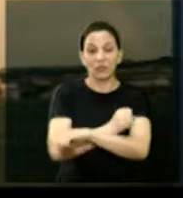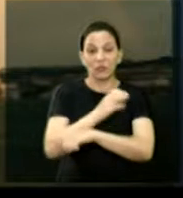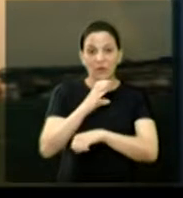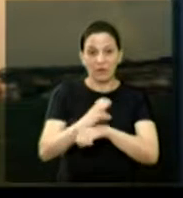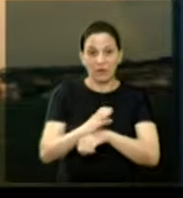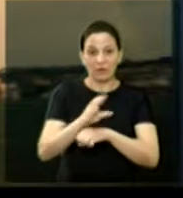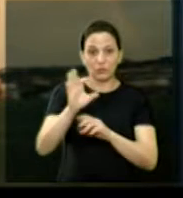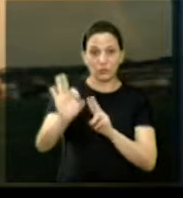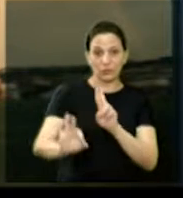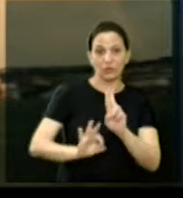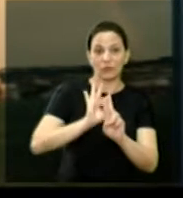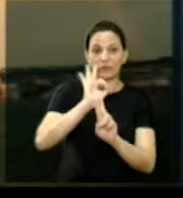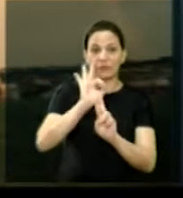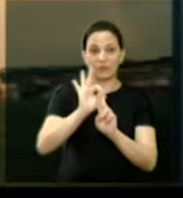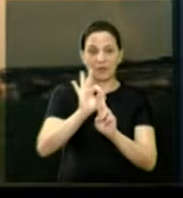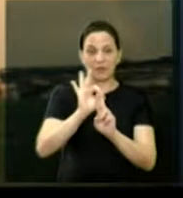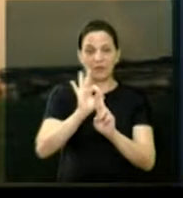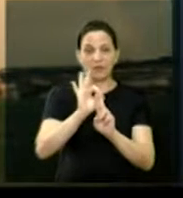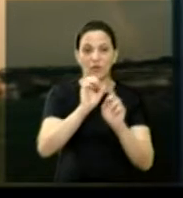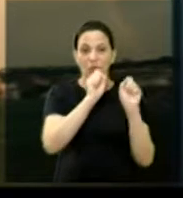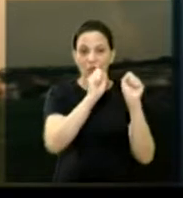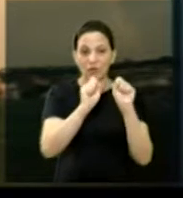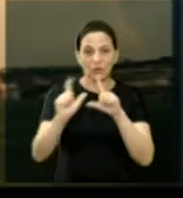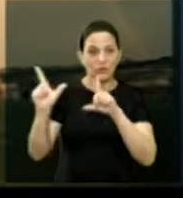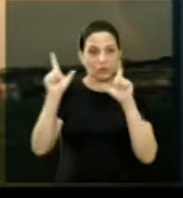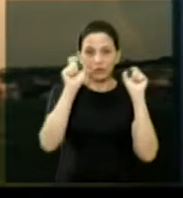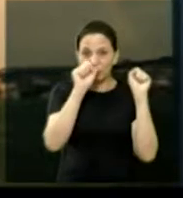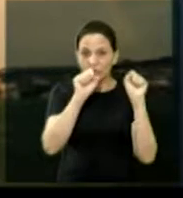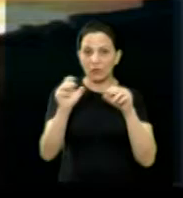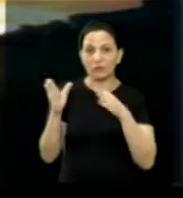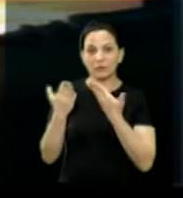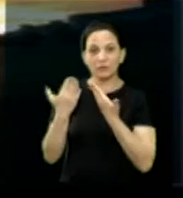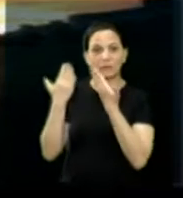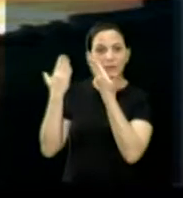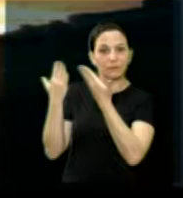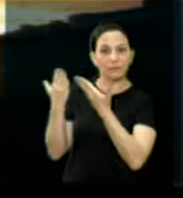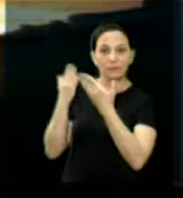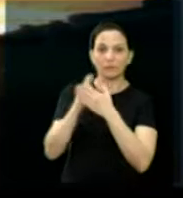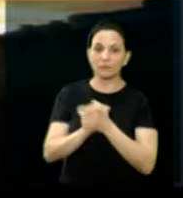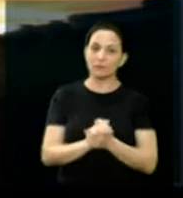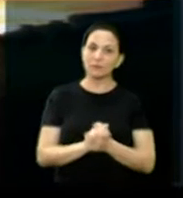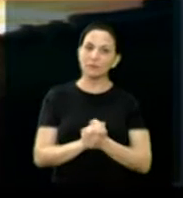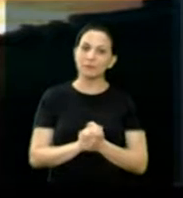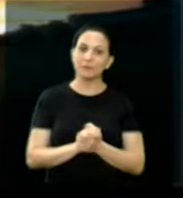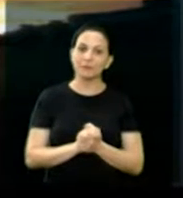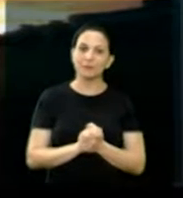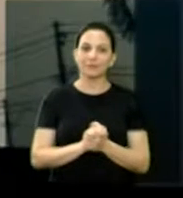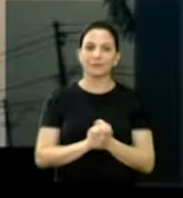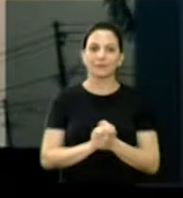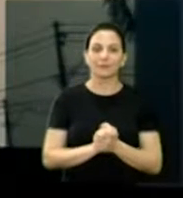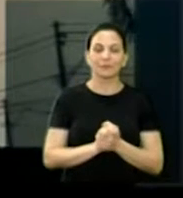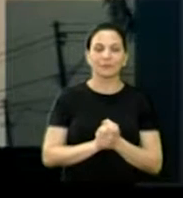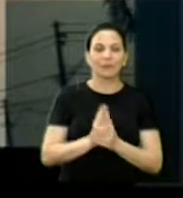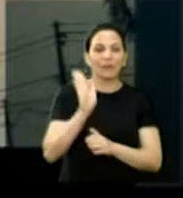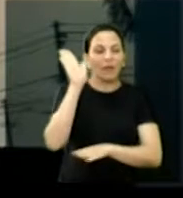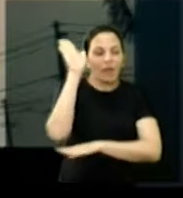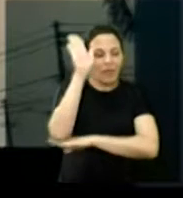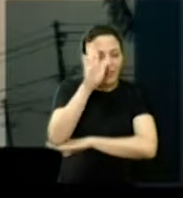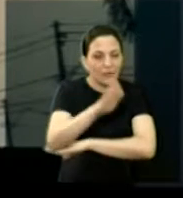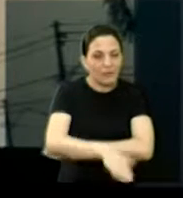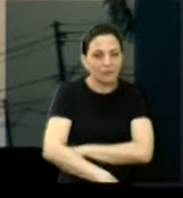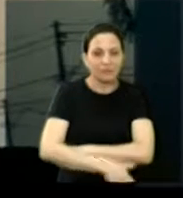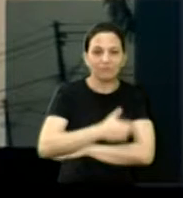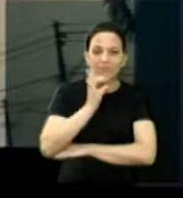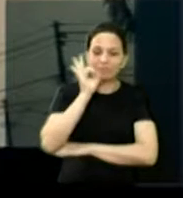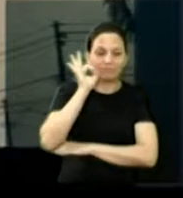várias fotos aí, pode ir passando, pode ir passando, do entardecer maravilhoso